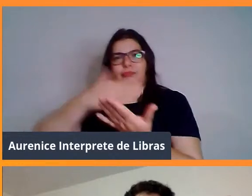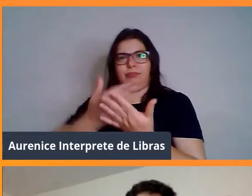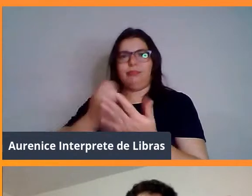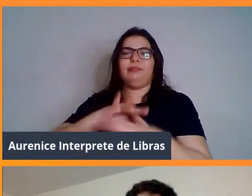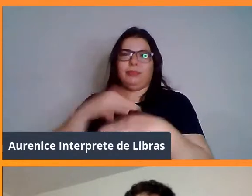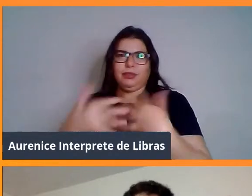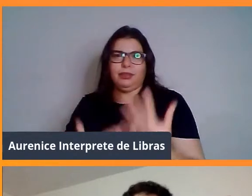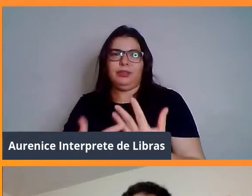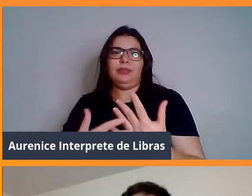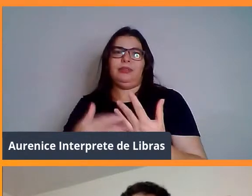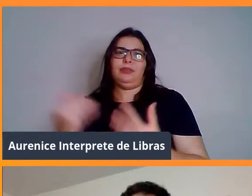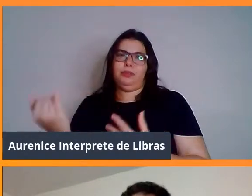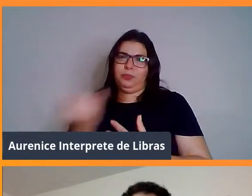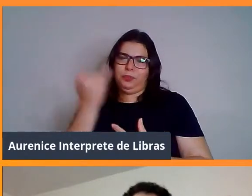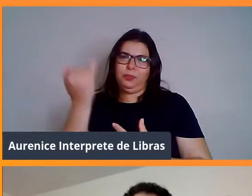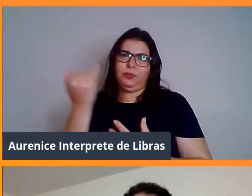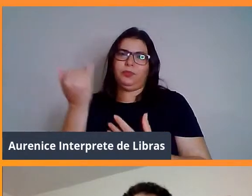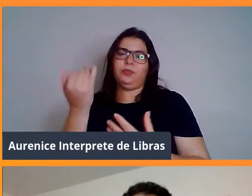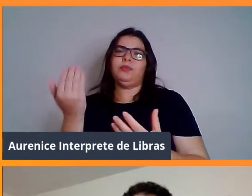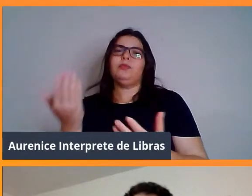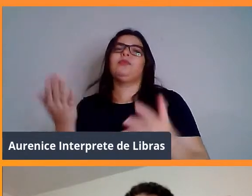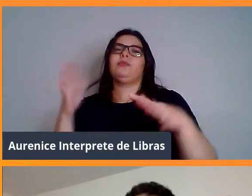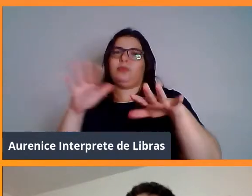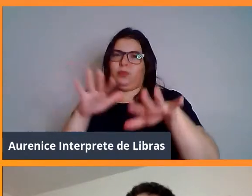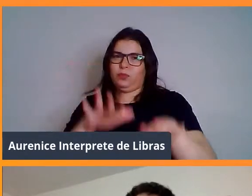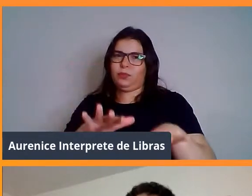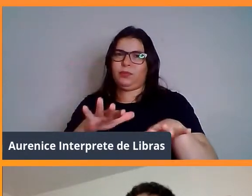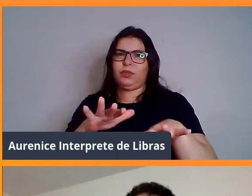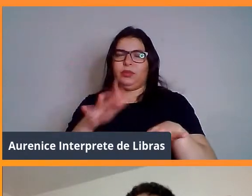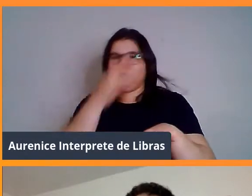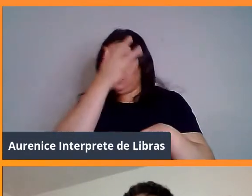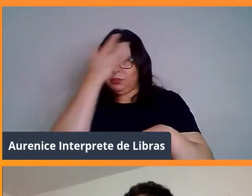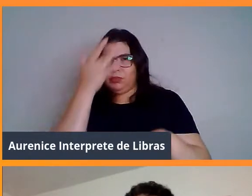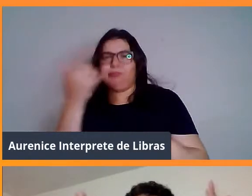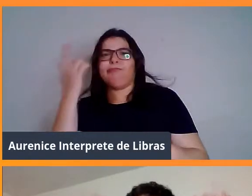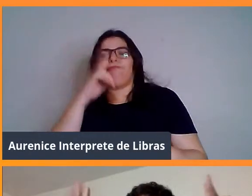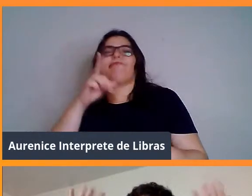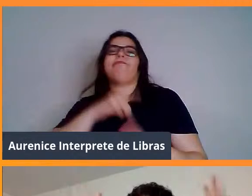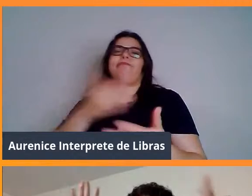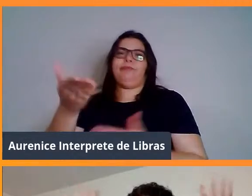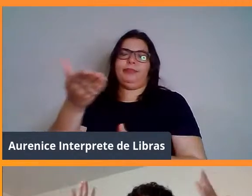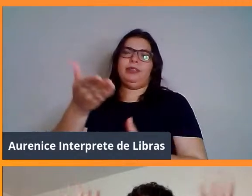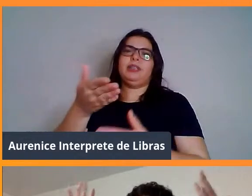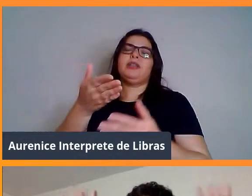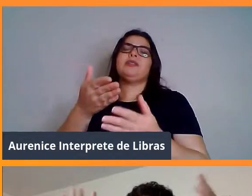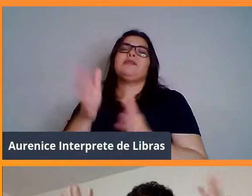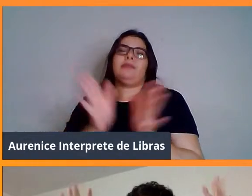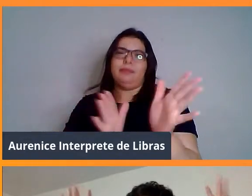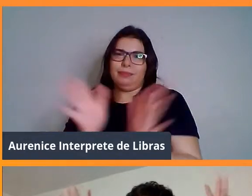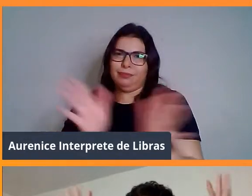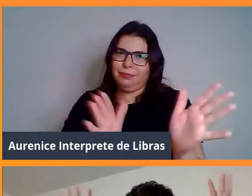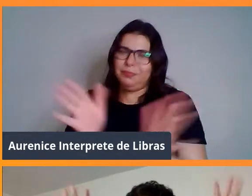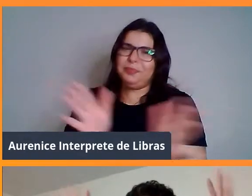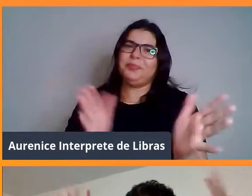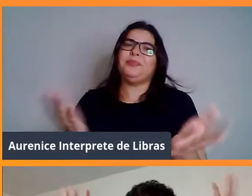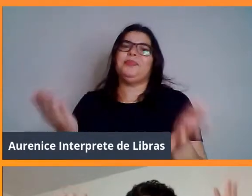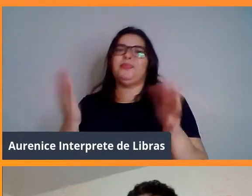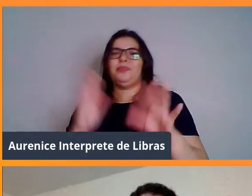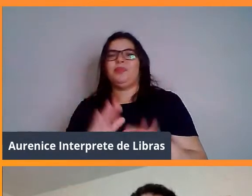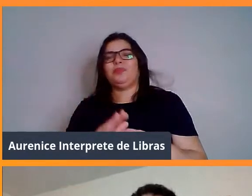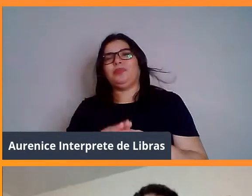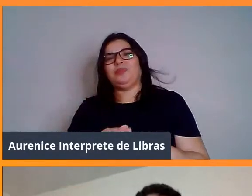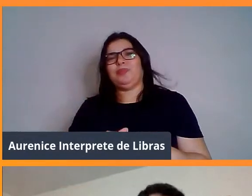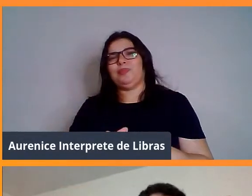questão da inclusão, né, das pessoas que todos tenham acesso a esse tipo de informação, muito obrigada, fez realmente a